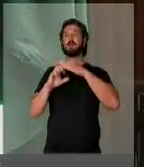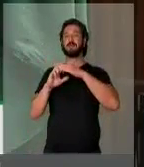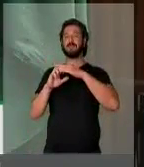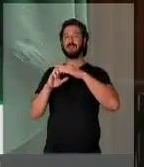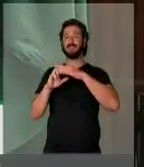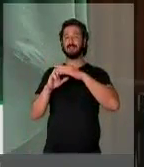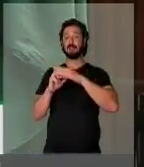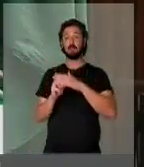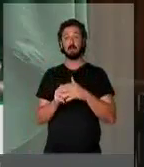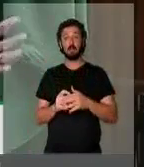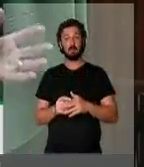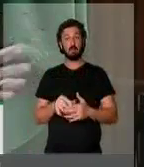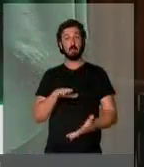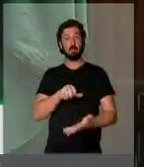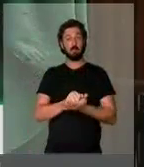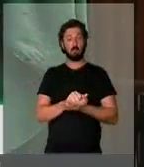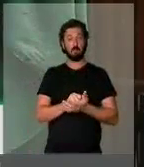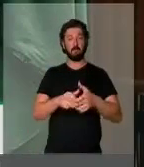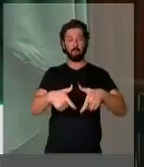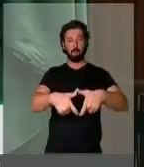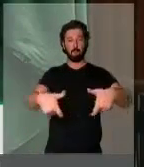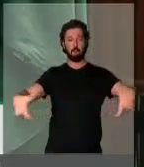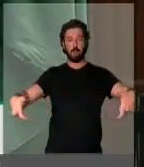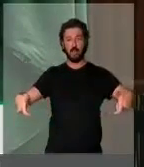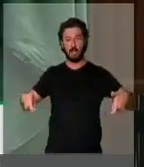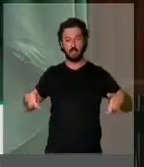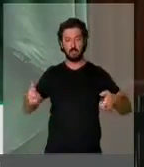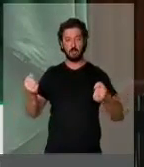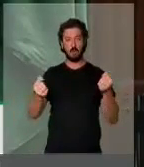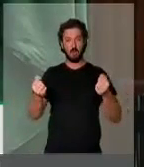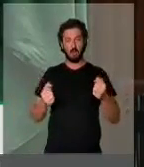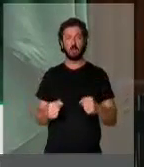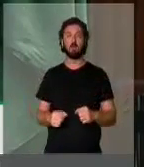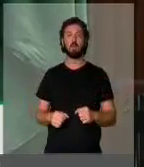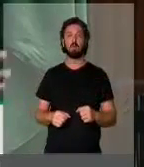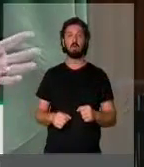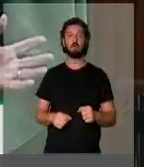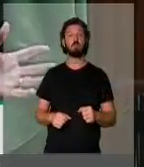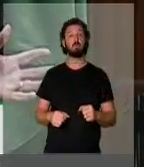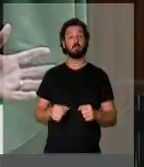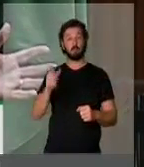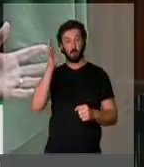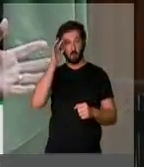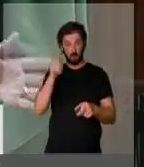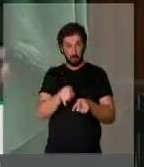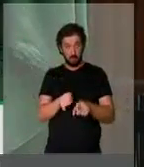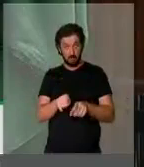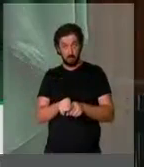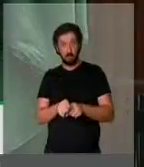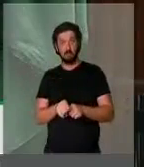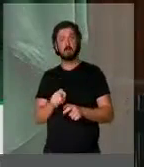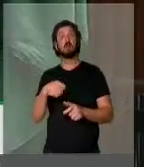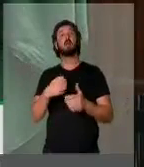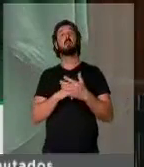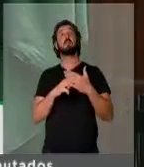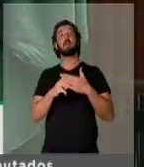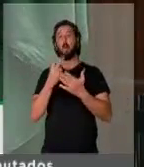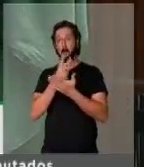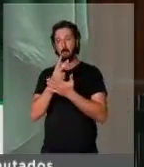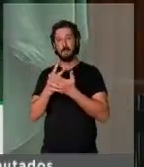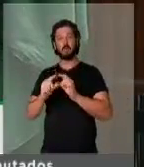Tem cobrado a fixação de faixas nos táxis, e, a mesma curiosidade, o fornecedor é o mesmo.